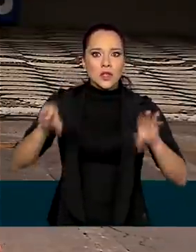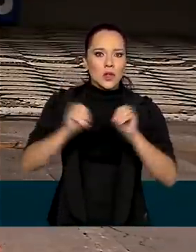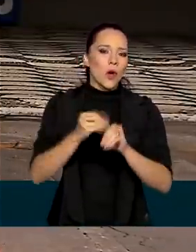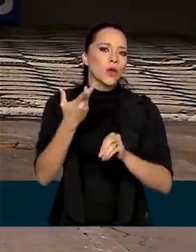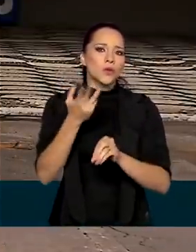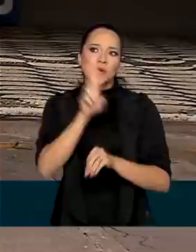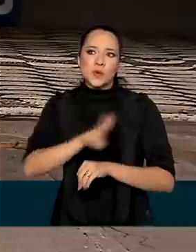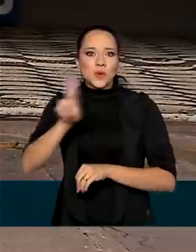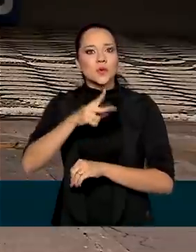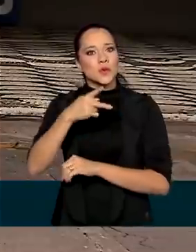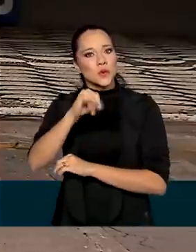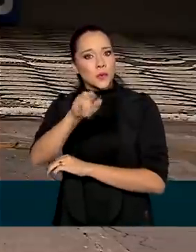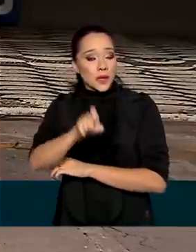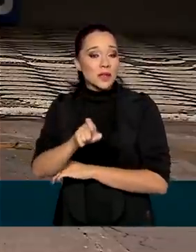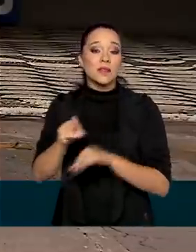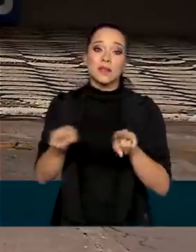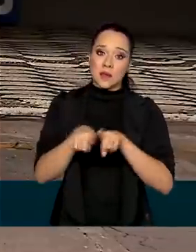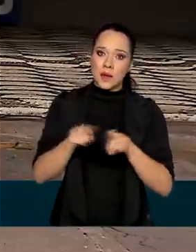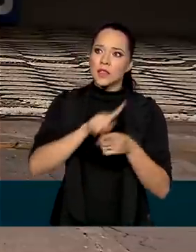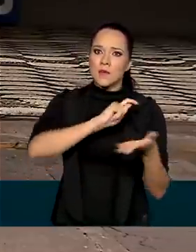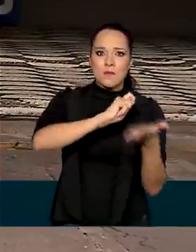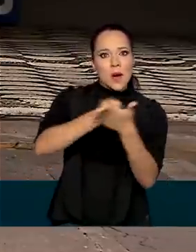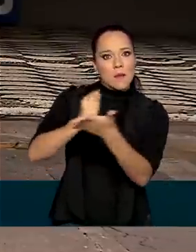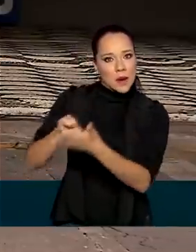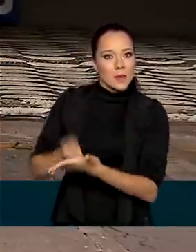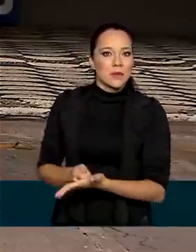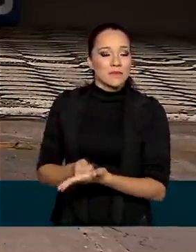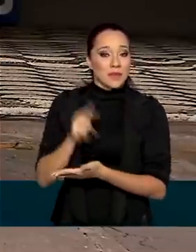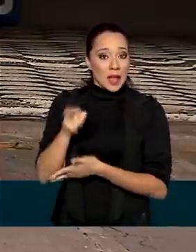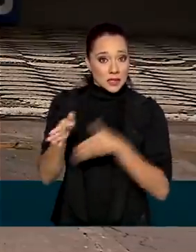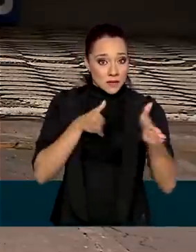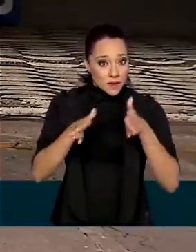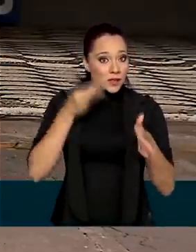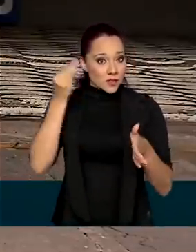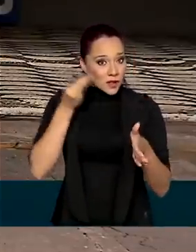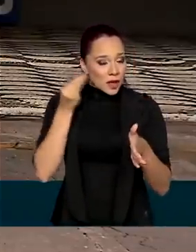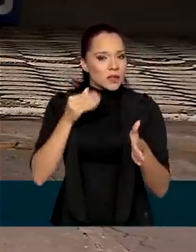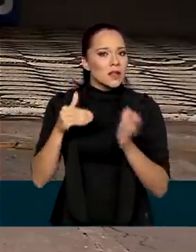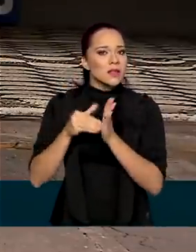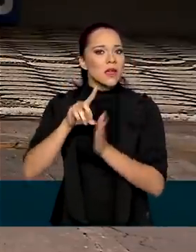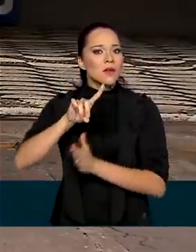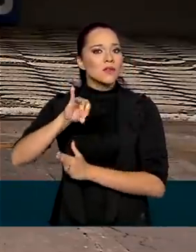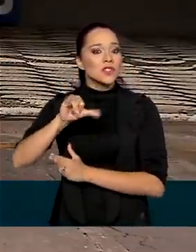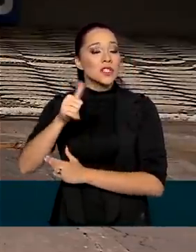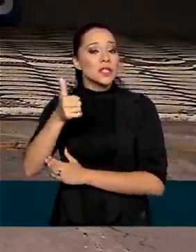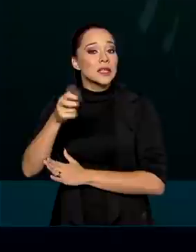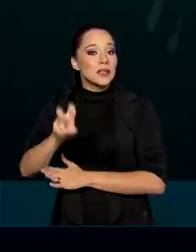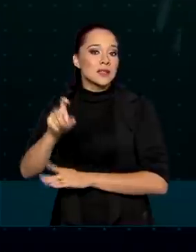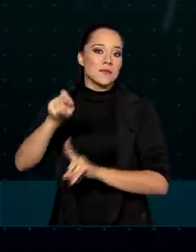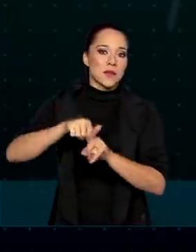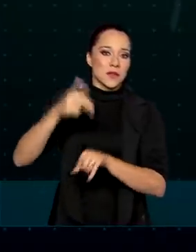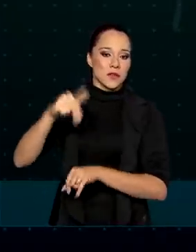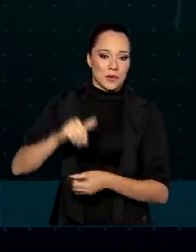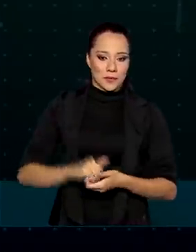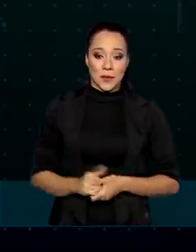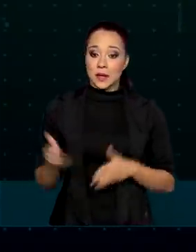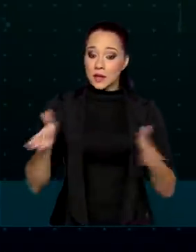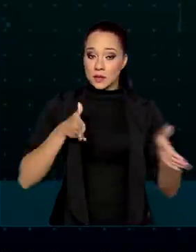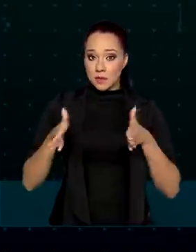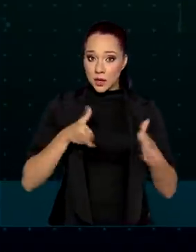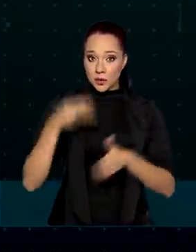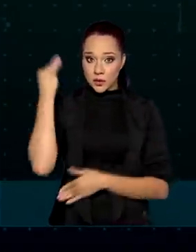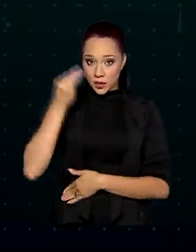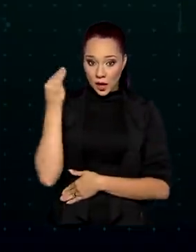funcionalidades do PIX, inclusive a de fazer pagamentos. Essa fase de testes vai até o dia 15 de novembro. Neste período de